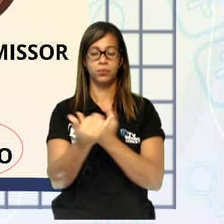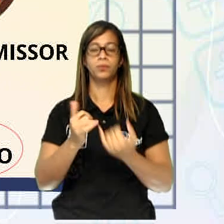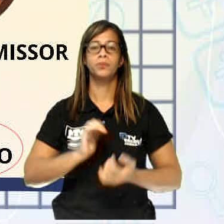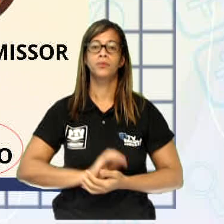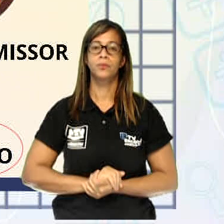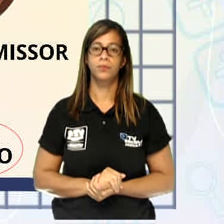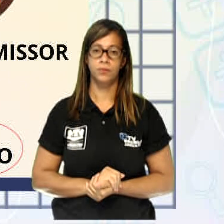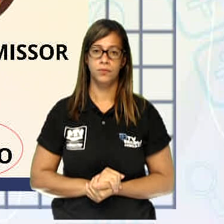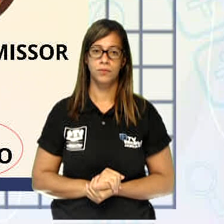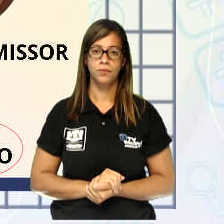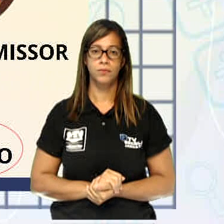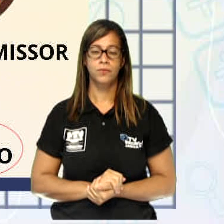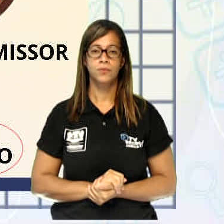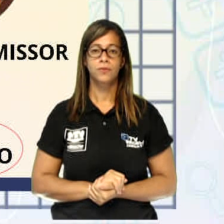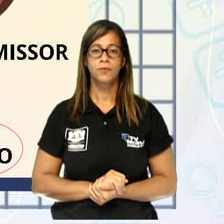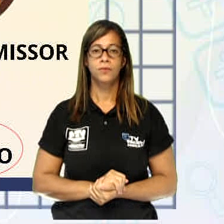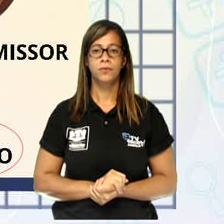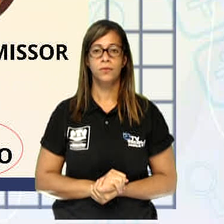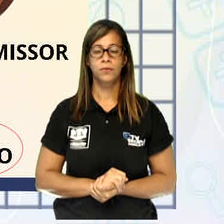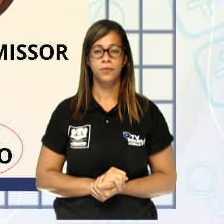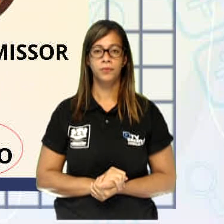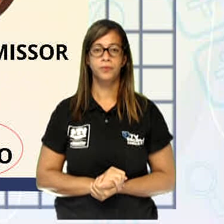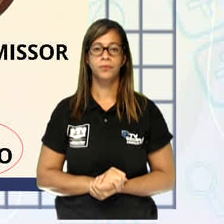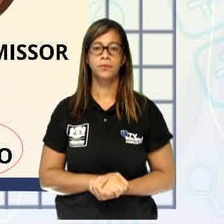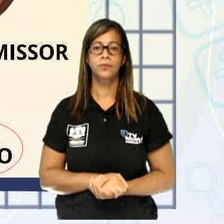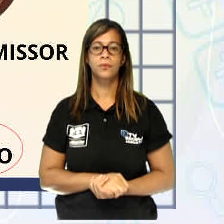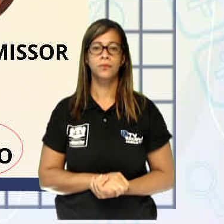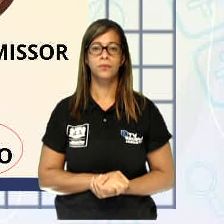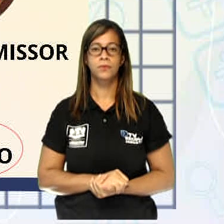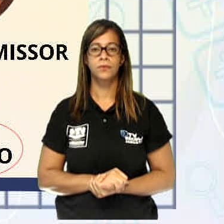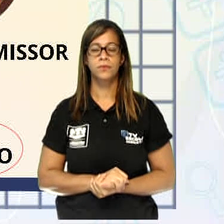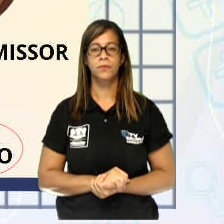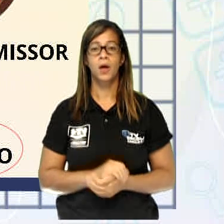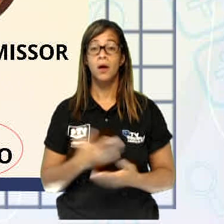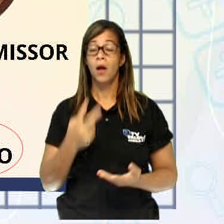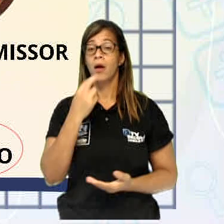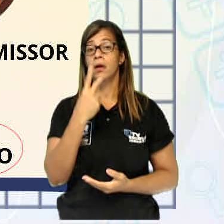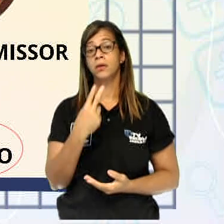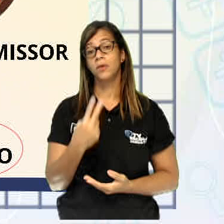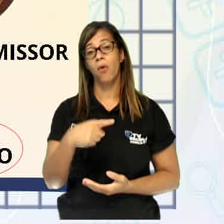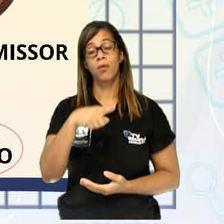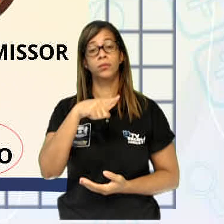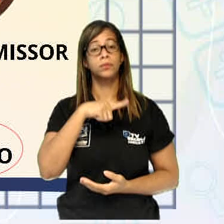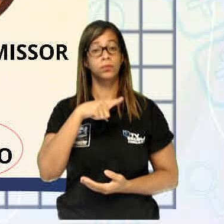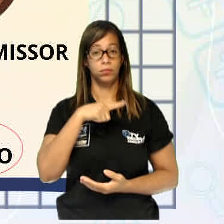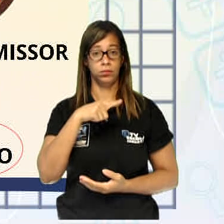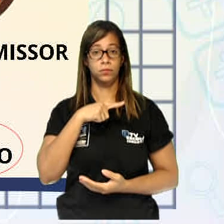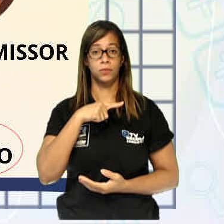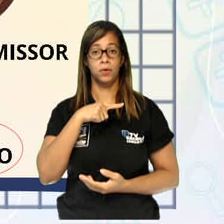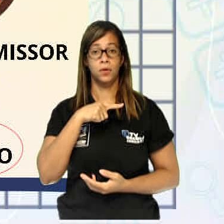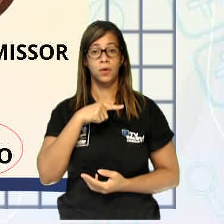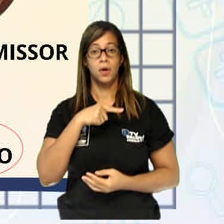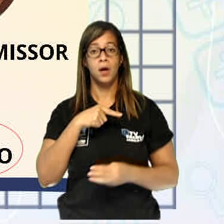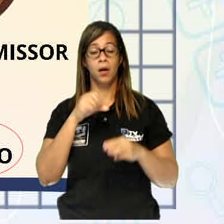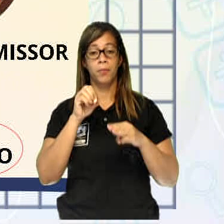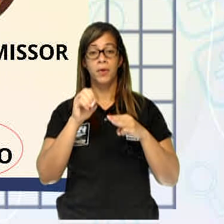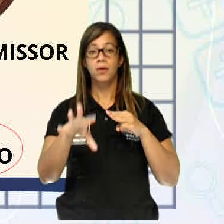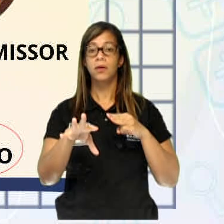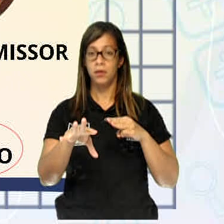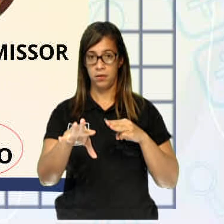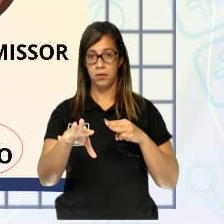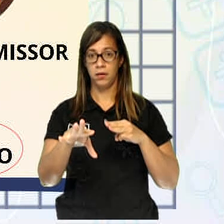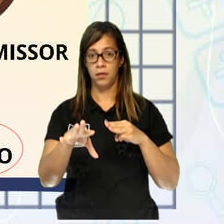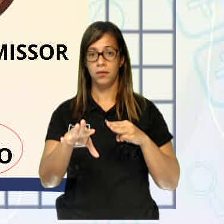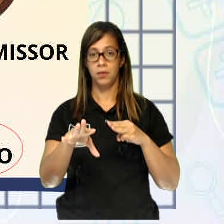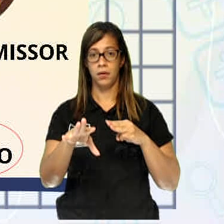falava, passa a ouvir, passa a ser receptor. Dentro dessa linguagem, existe a mensagem que vai e volta, fazendo essa